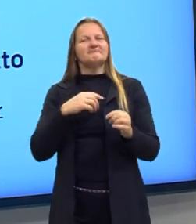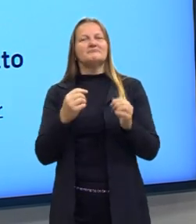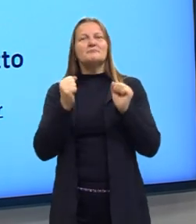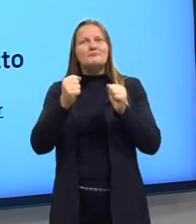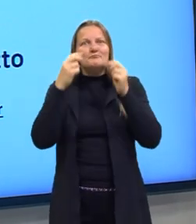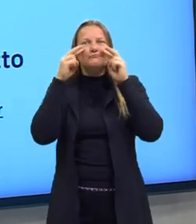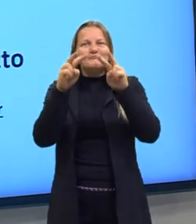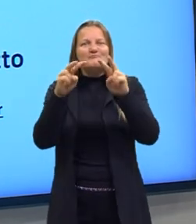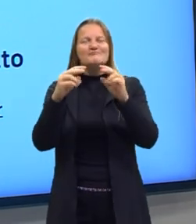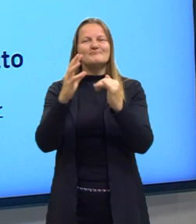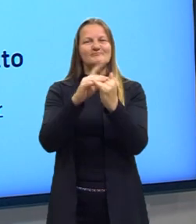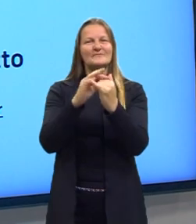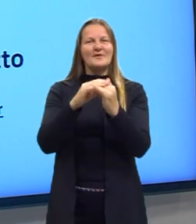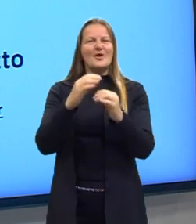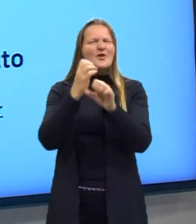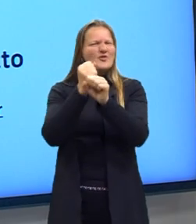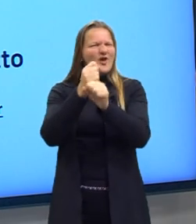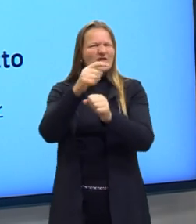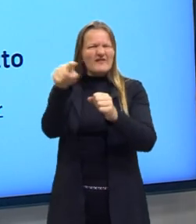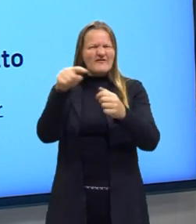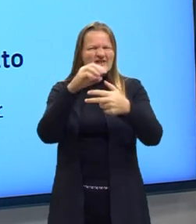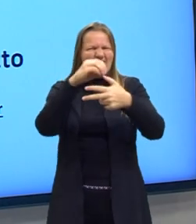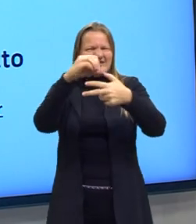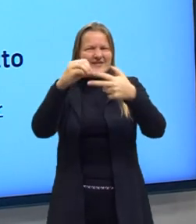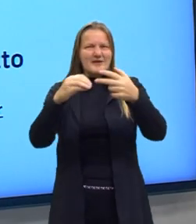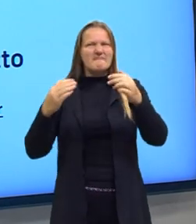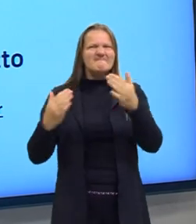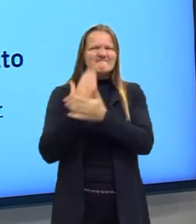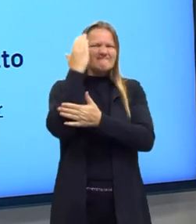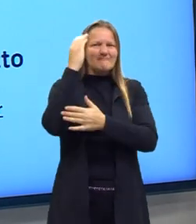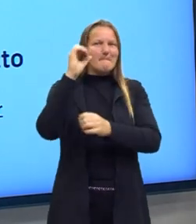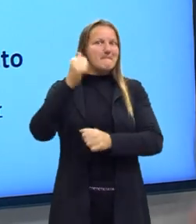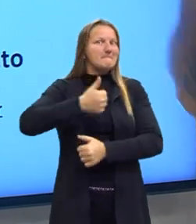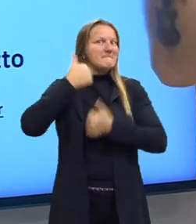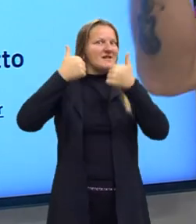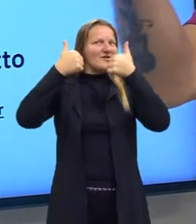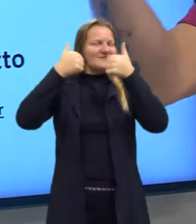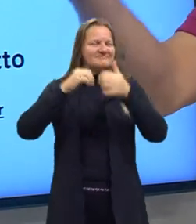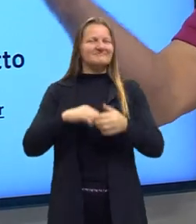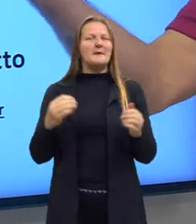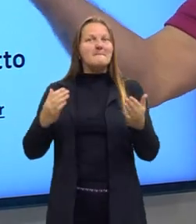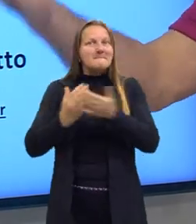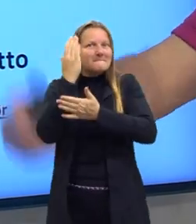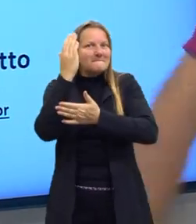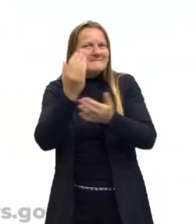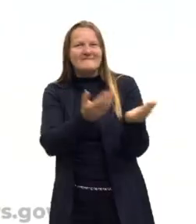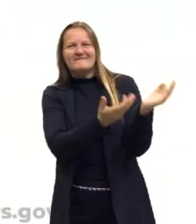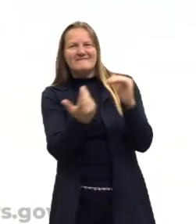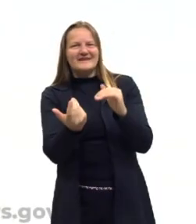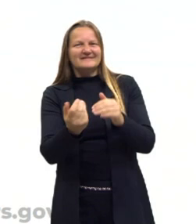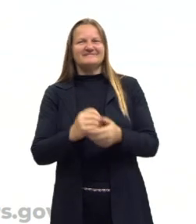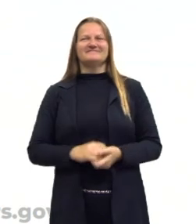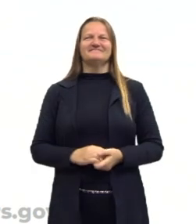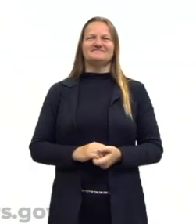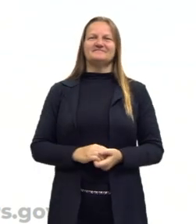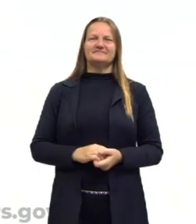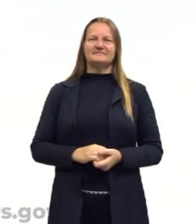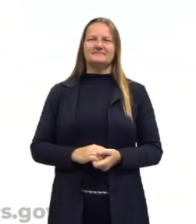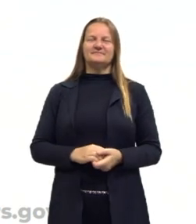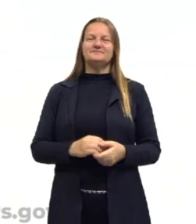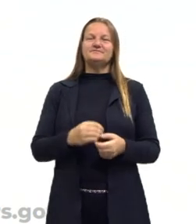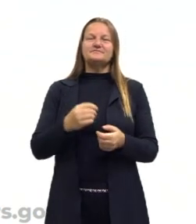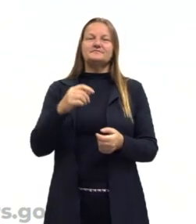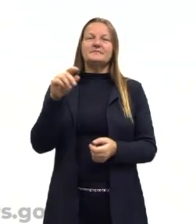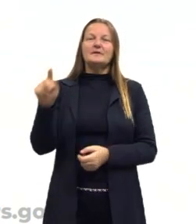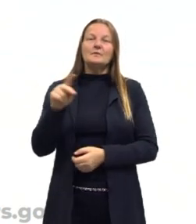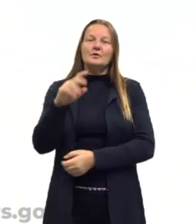a sua nota do ENEM seja a melhor possível e vai ser com certeza, ok? Então vamos lá, partiu passar? Até outro jeito, né? Eu